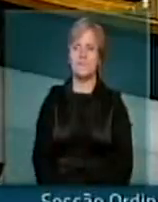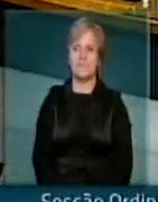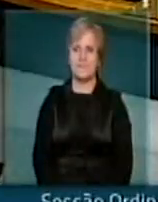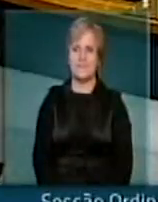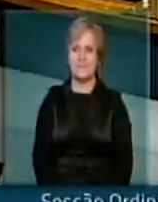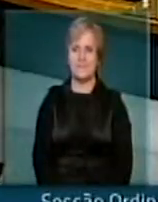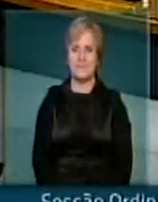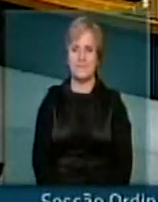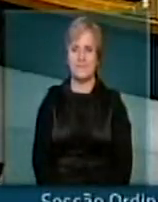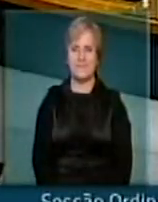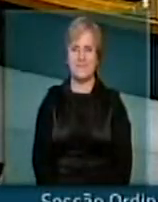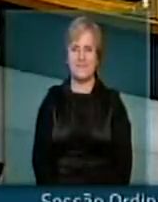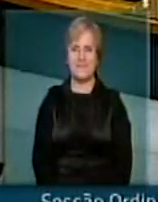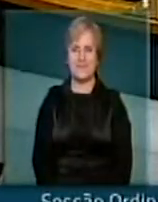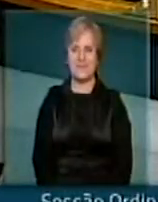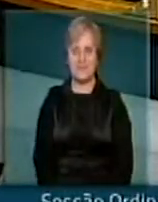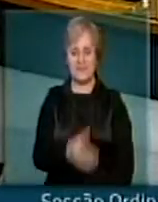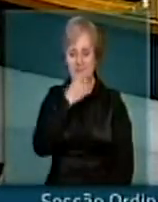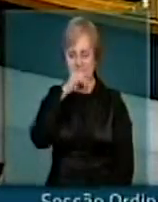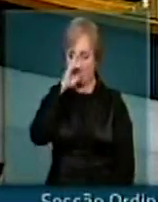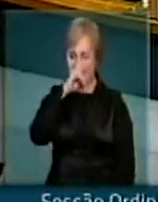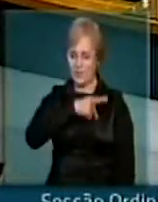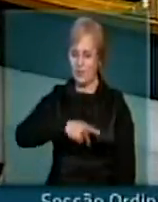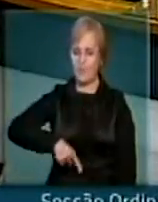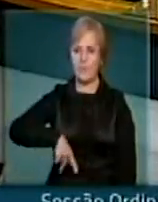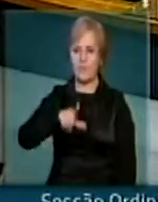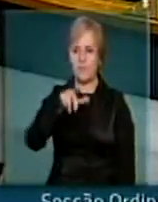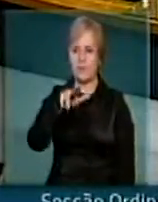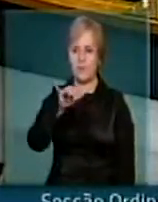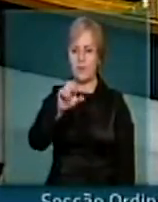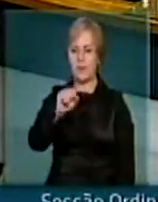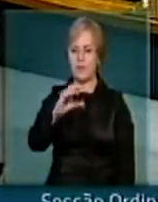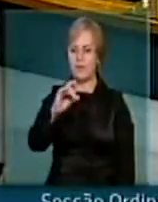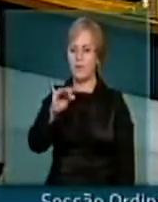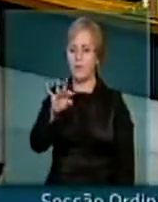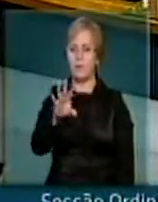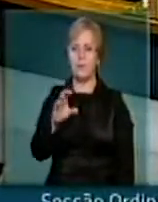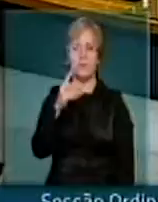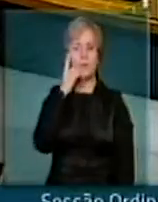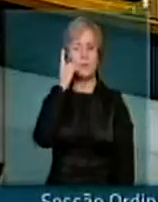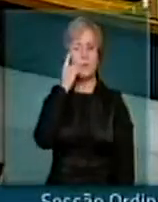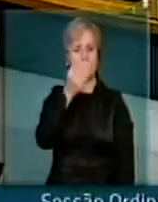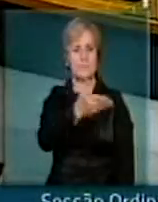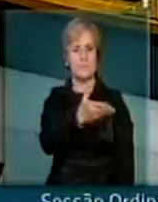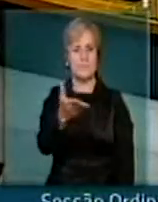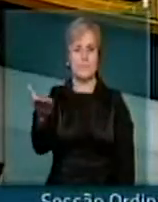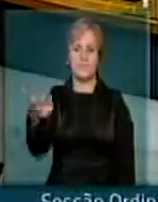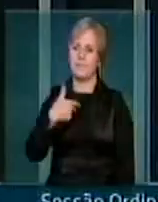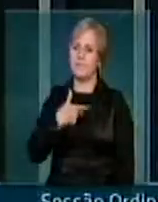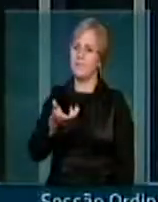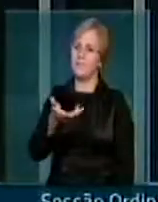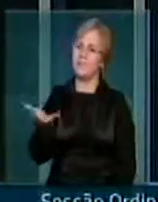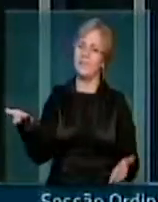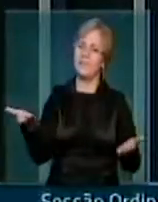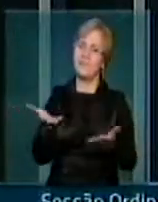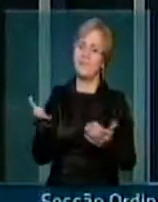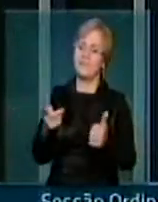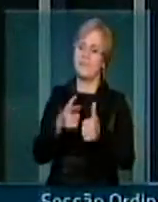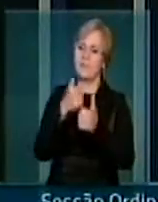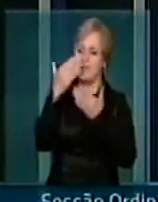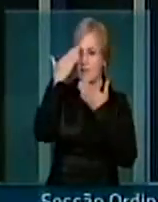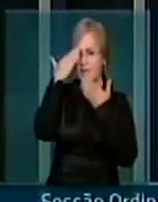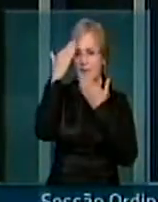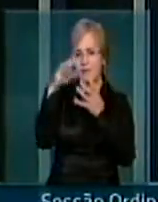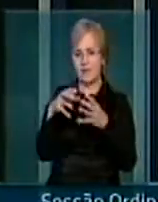Senhor presidente Luiz Couto, senhoras e senhores deputados, eu quero inicialmente agradecer a